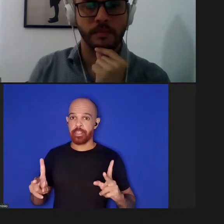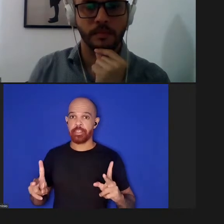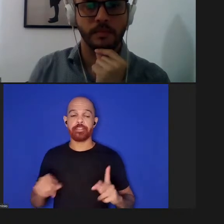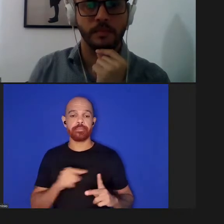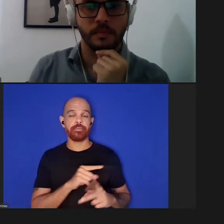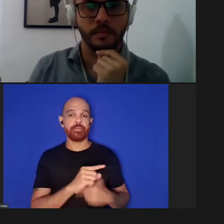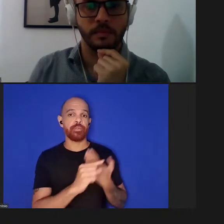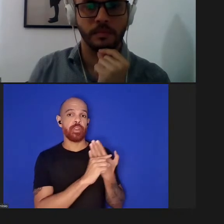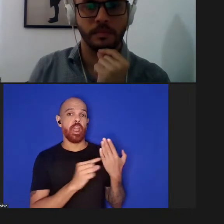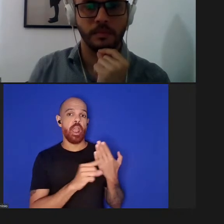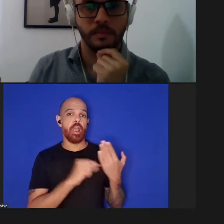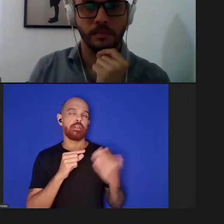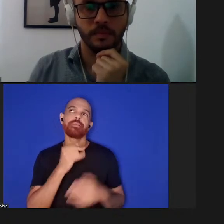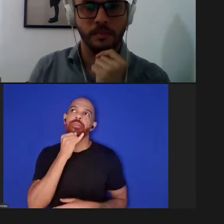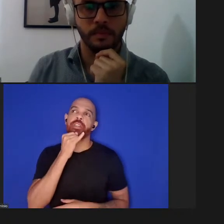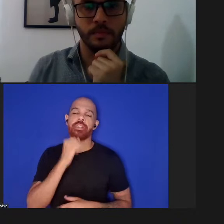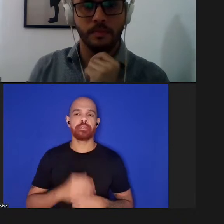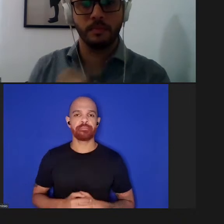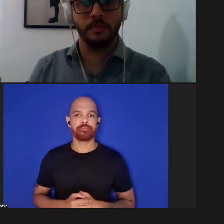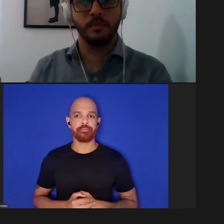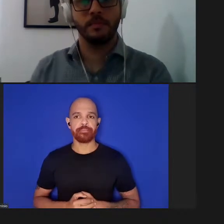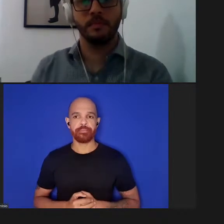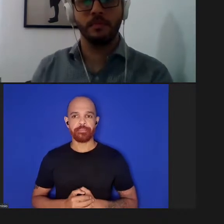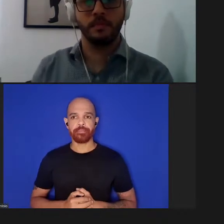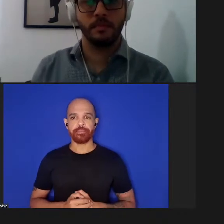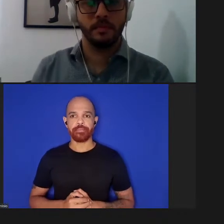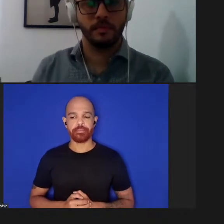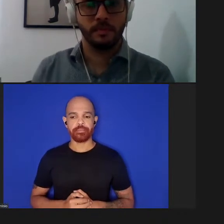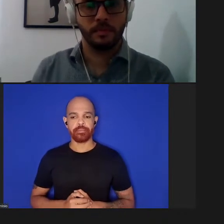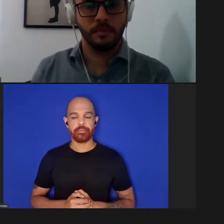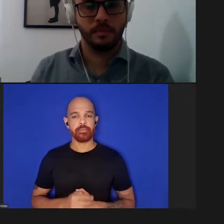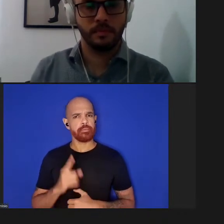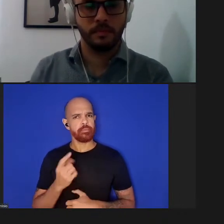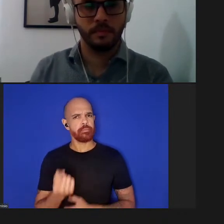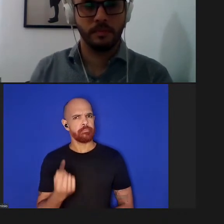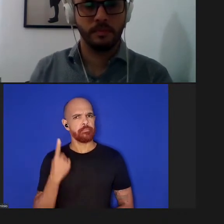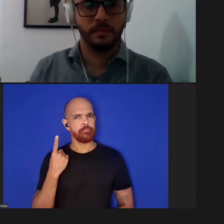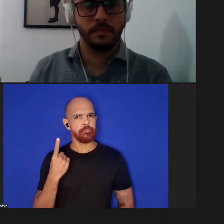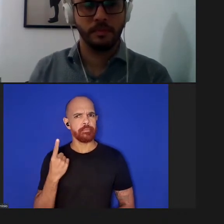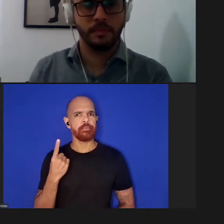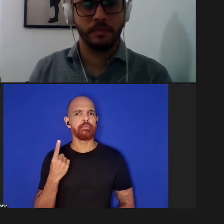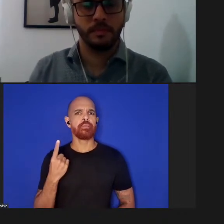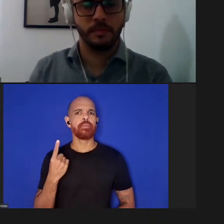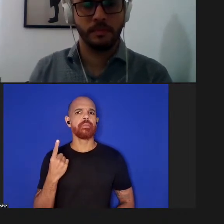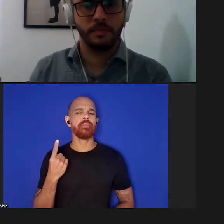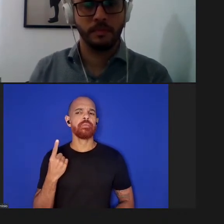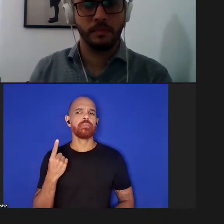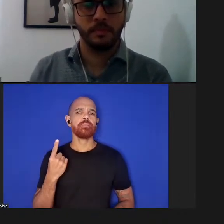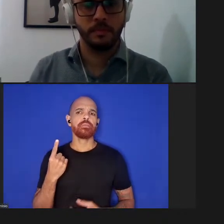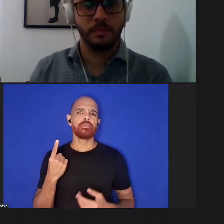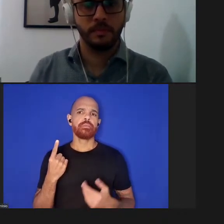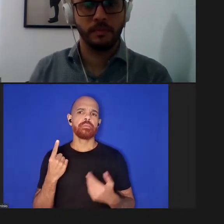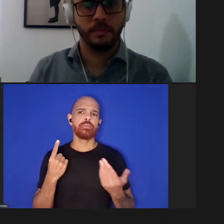chegaram por exemplo então isso é muito estranho e para